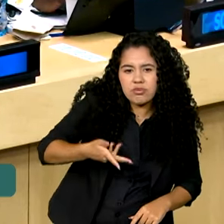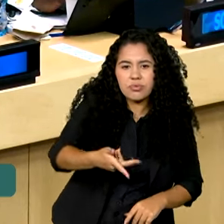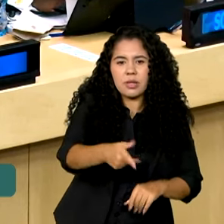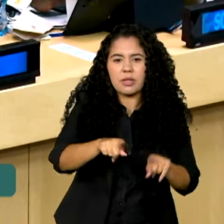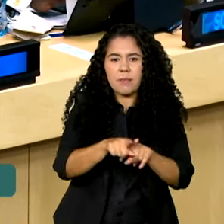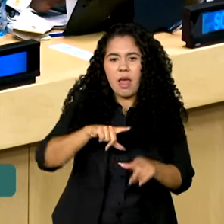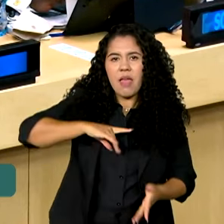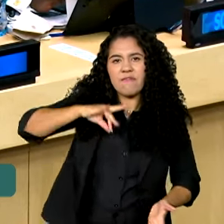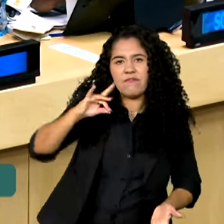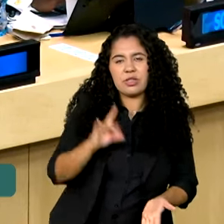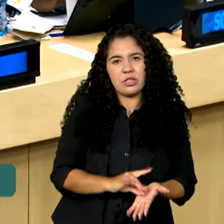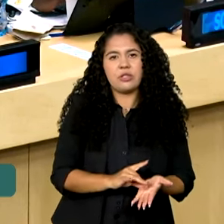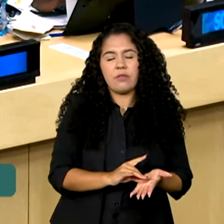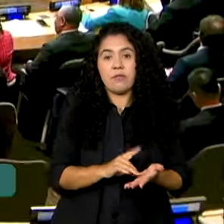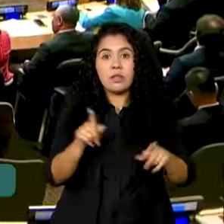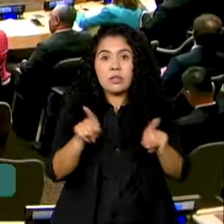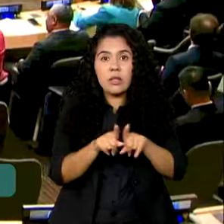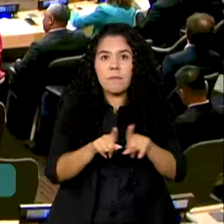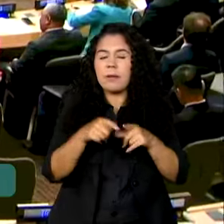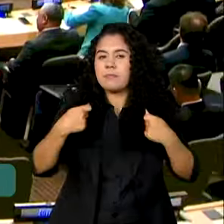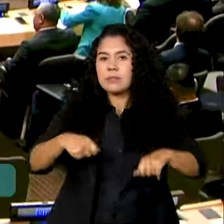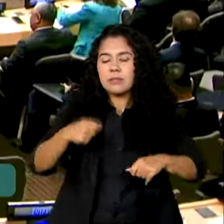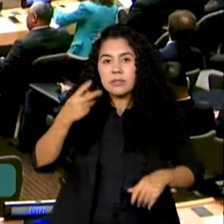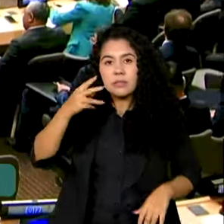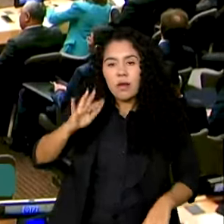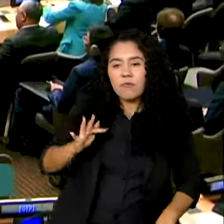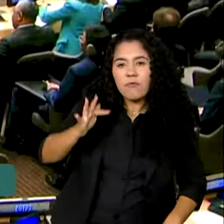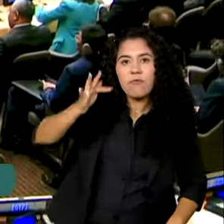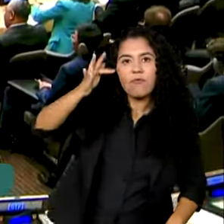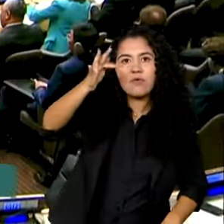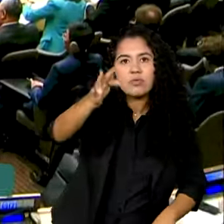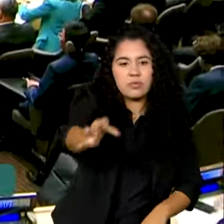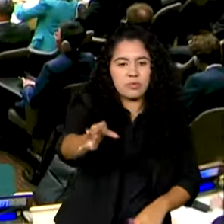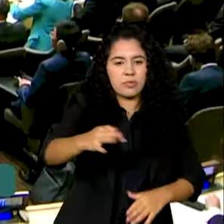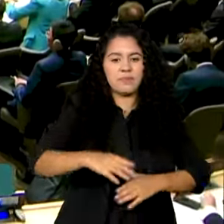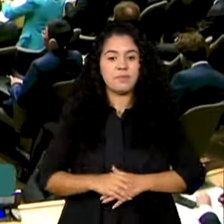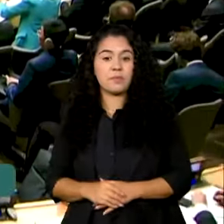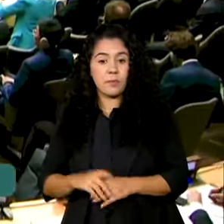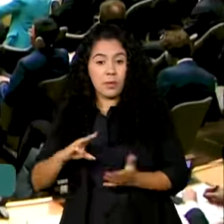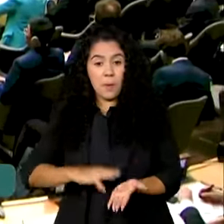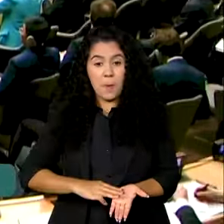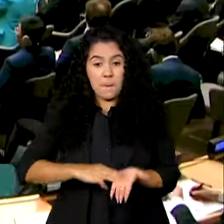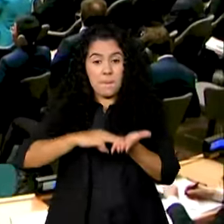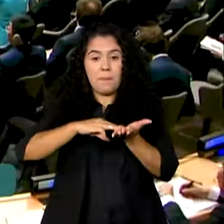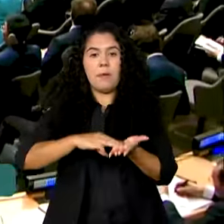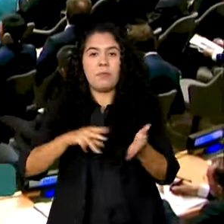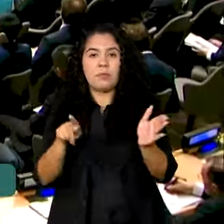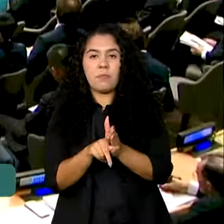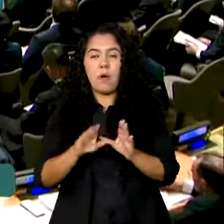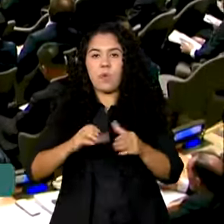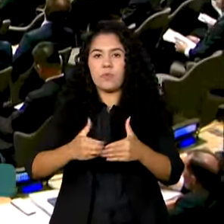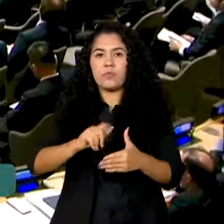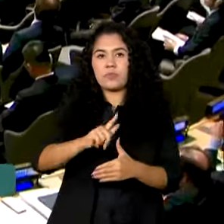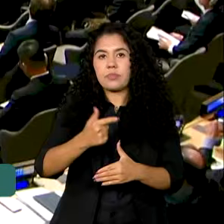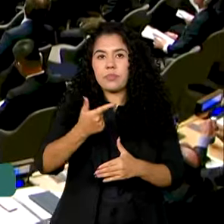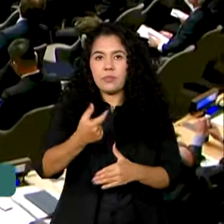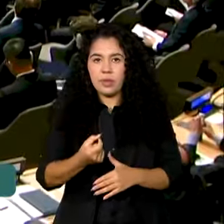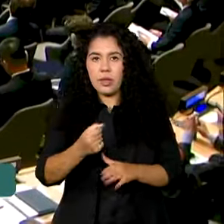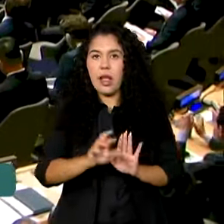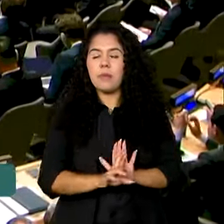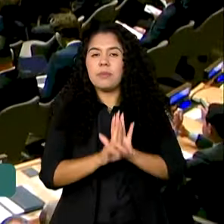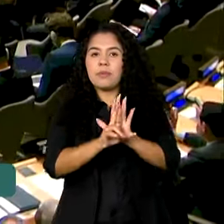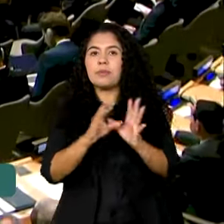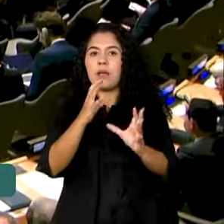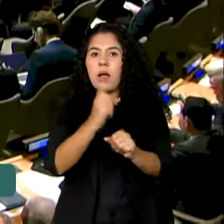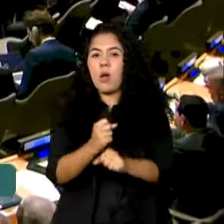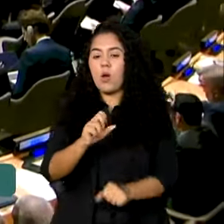com uma visão ampla para o futuro. Os membros do G20 representam 85% do Produto Interno Bruto Mundial